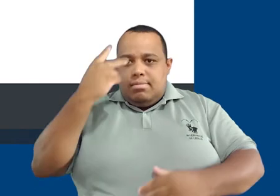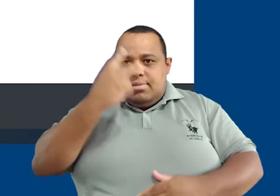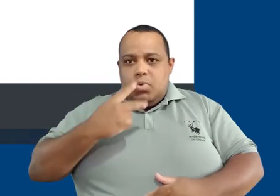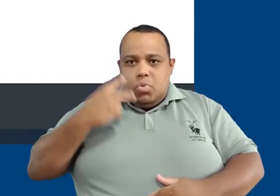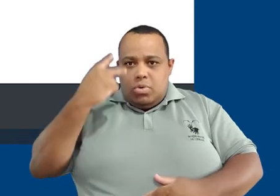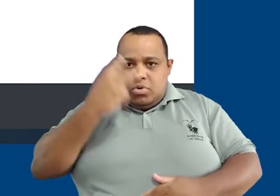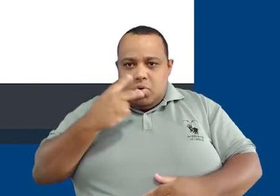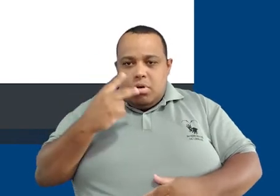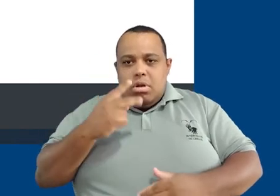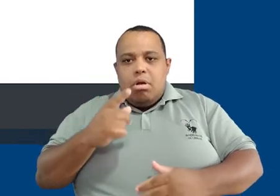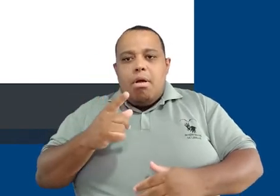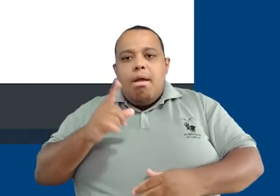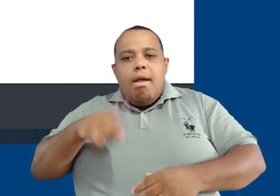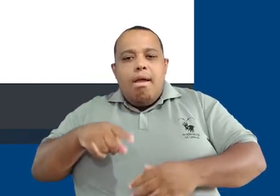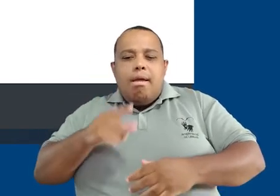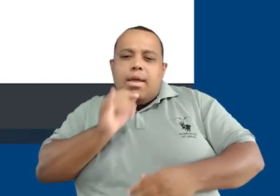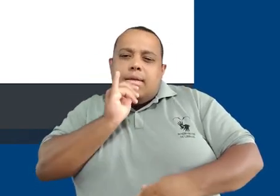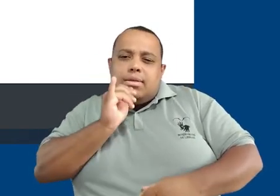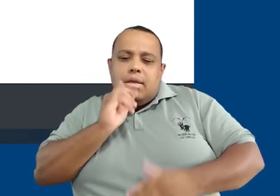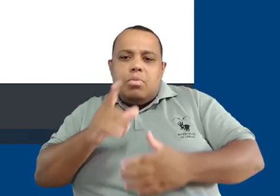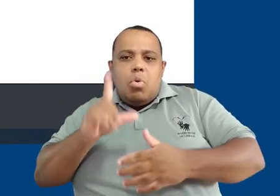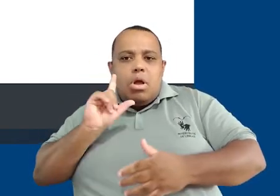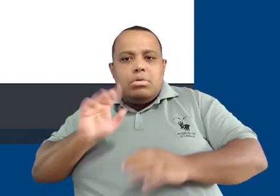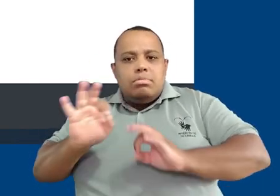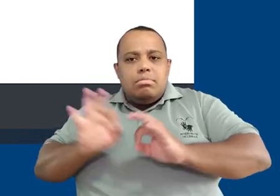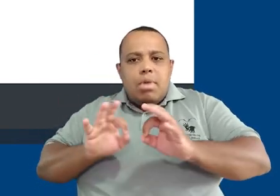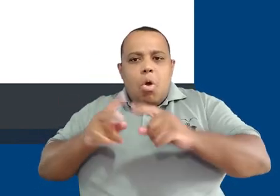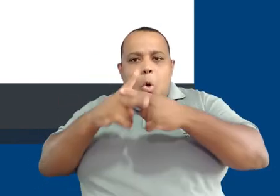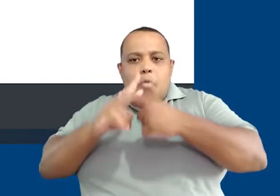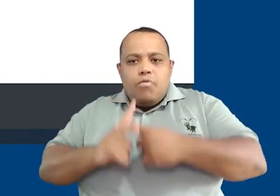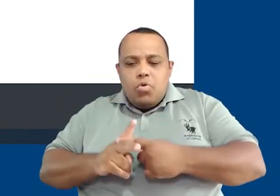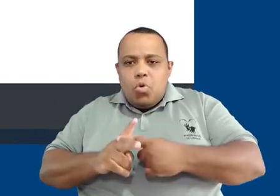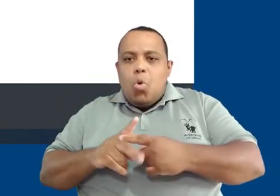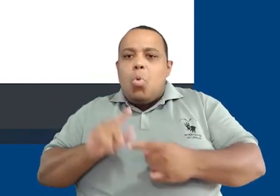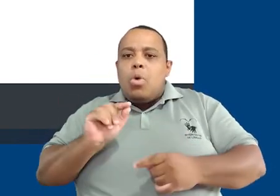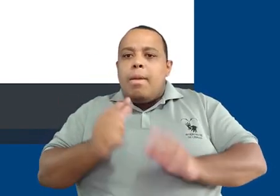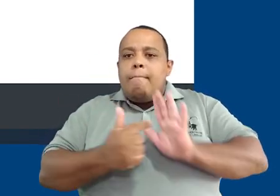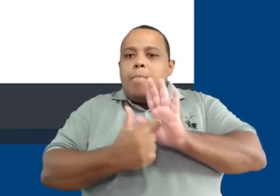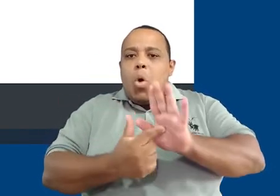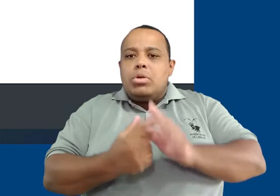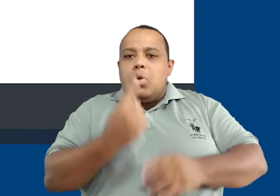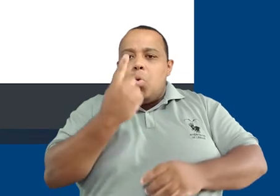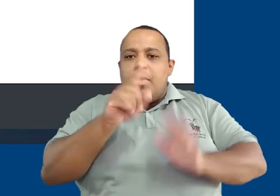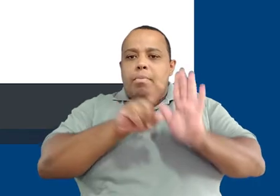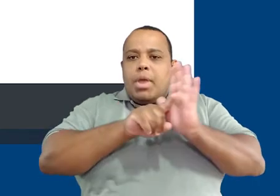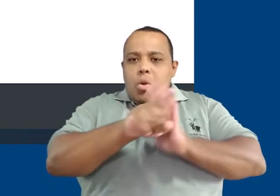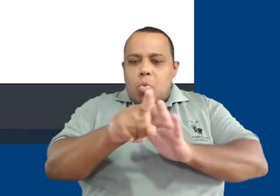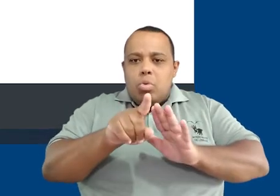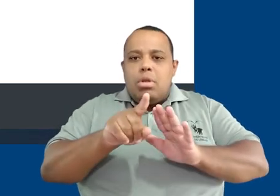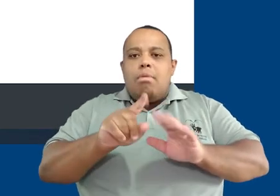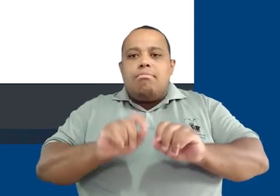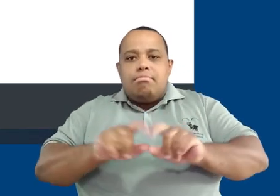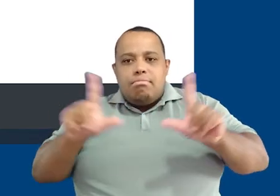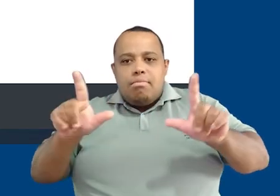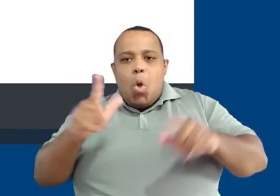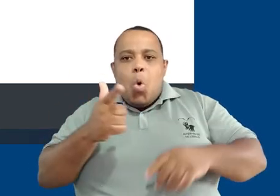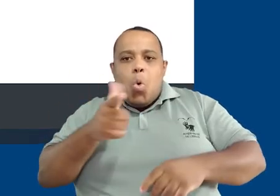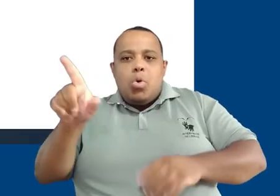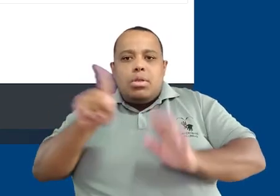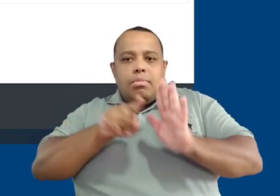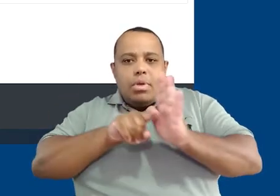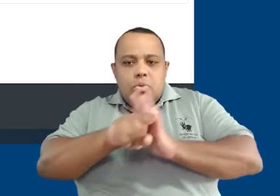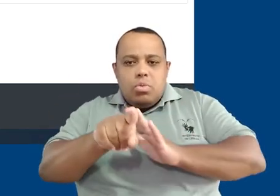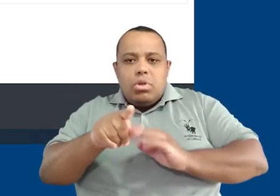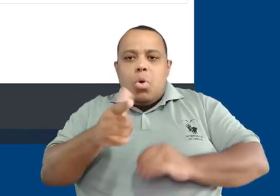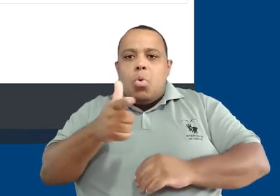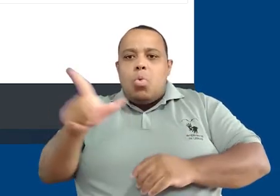ser finalizado. Da maneira que ele foi configurado, ele está exibindo uma questão por página. Podemos navegar entre as